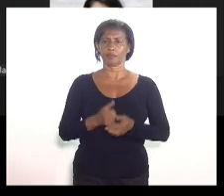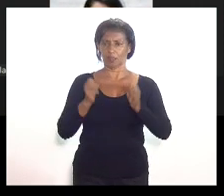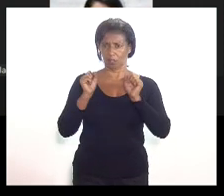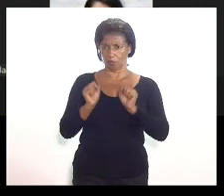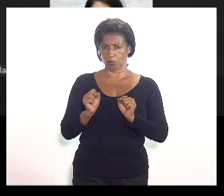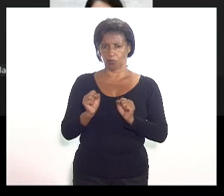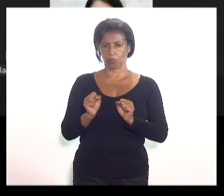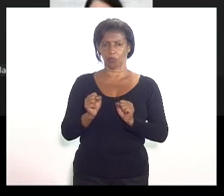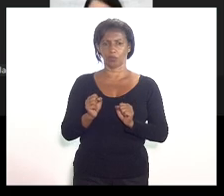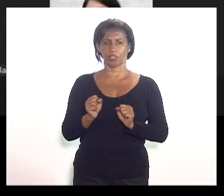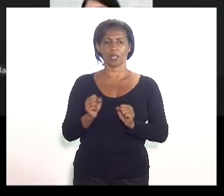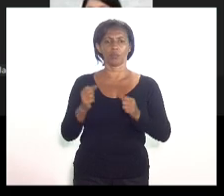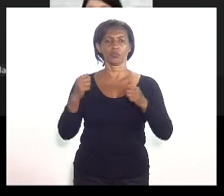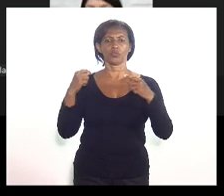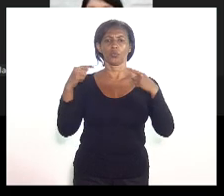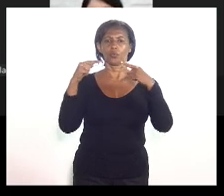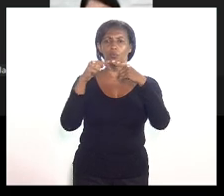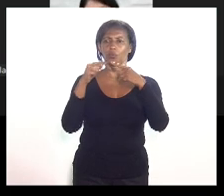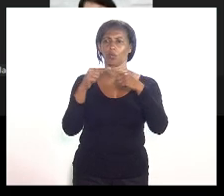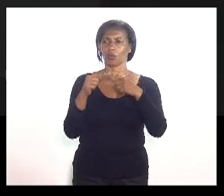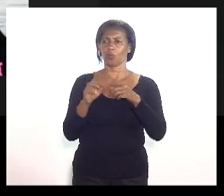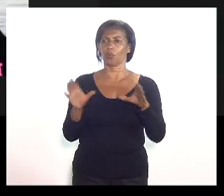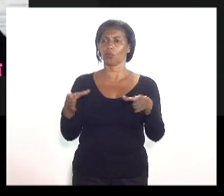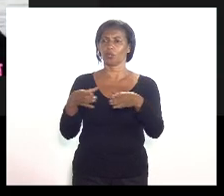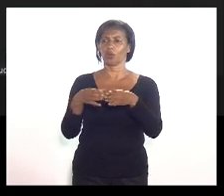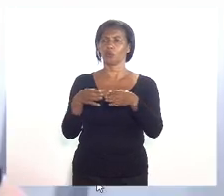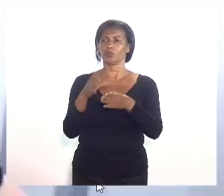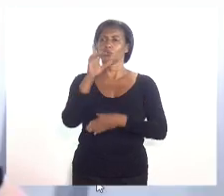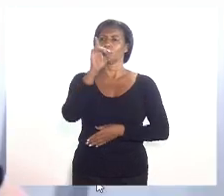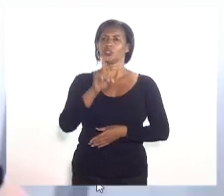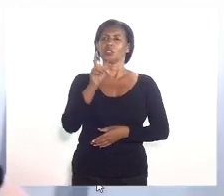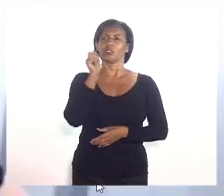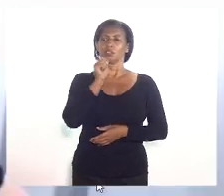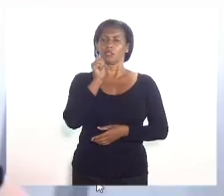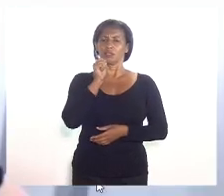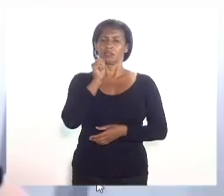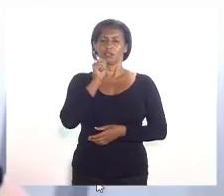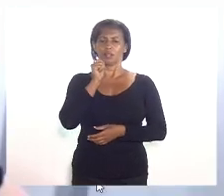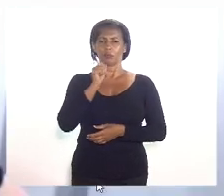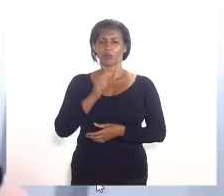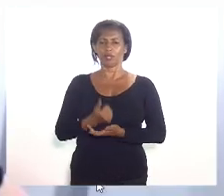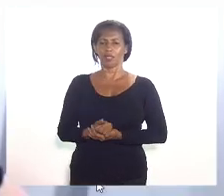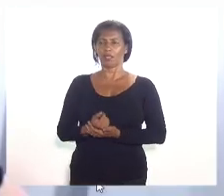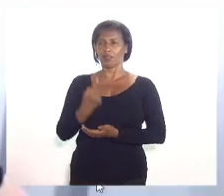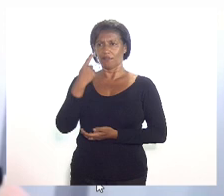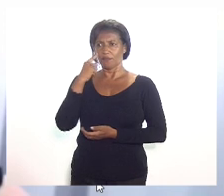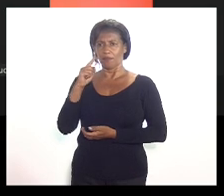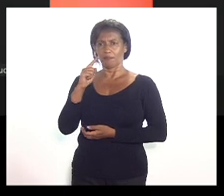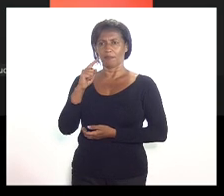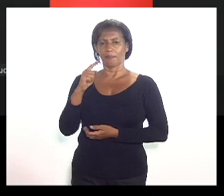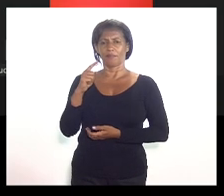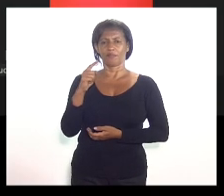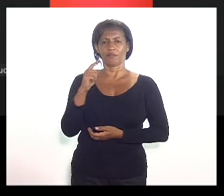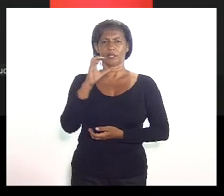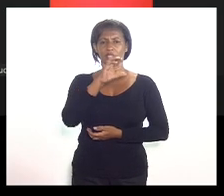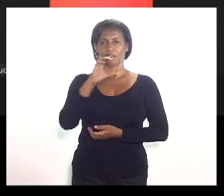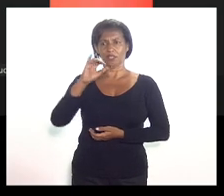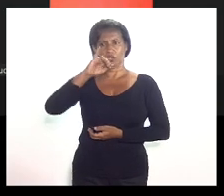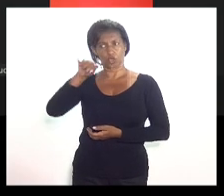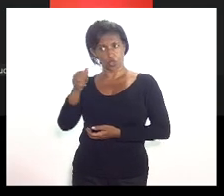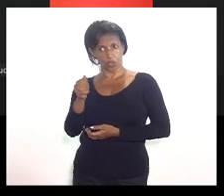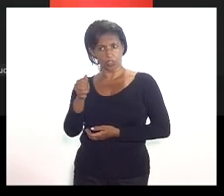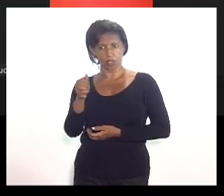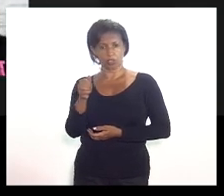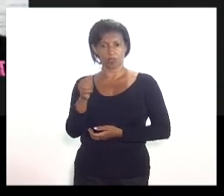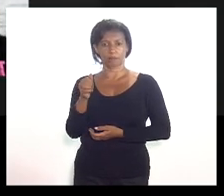construir o acordo e a Comissão de Direito da Mulher acompanha o parecer da CCJ? Nós vamos adequar